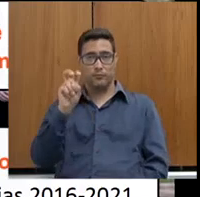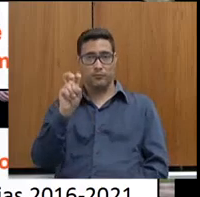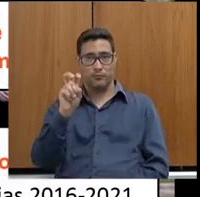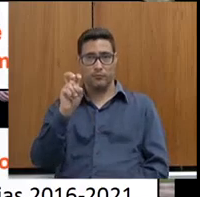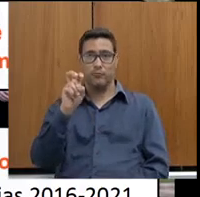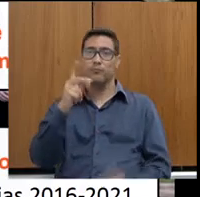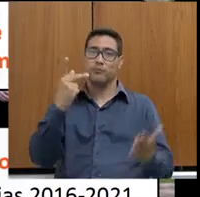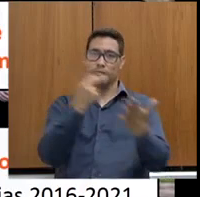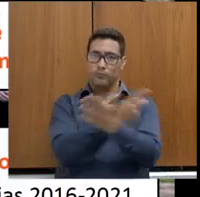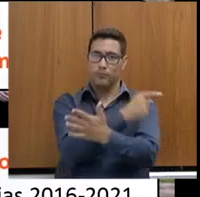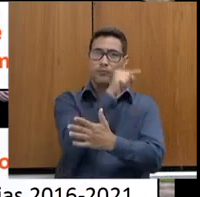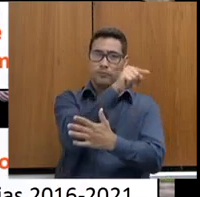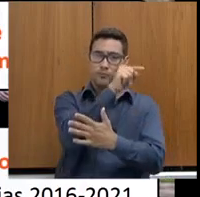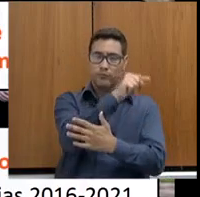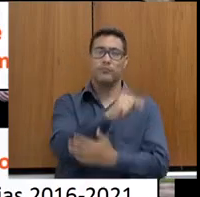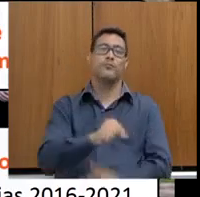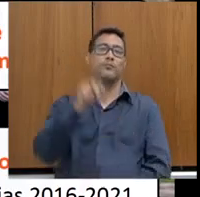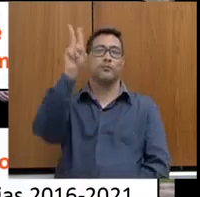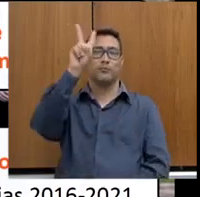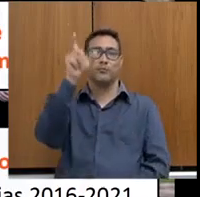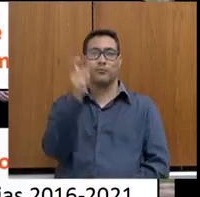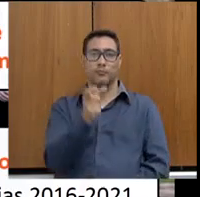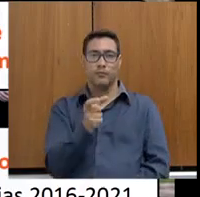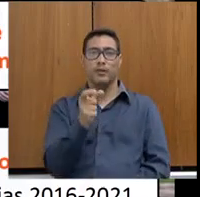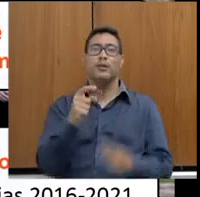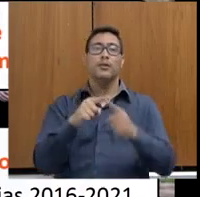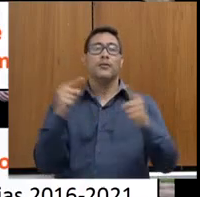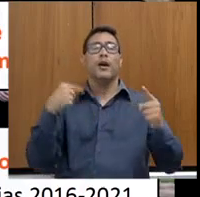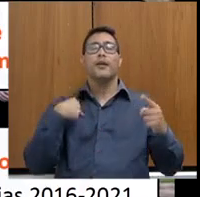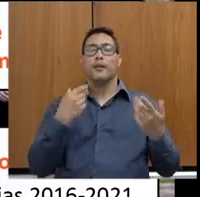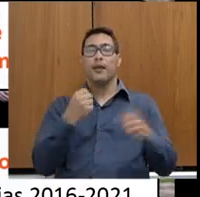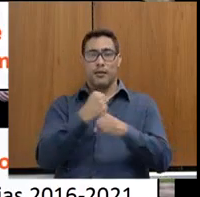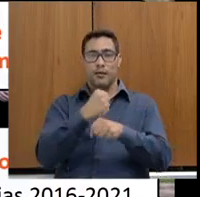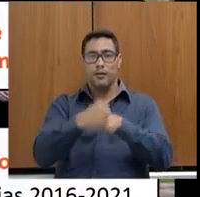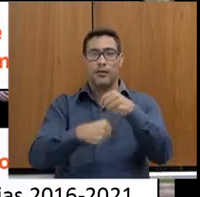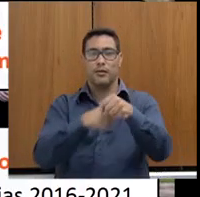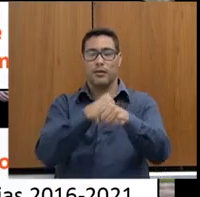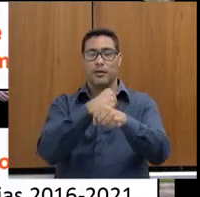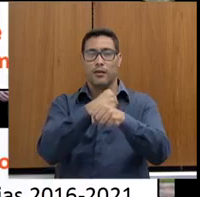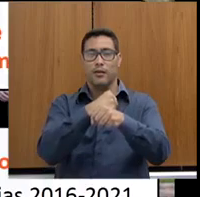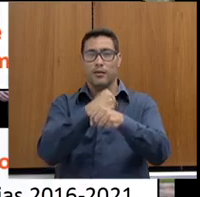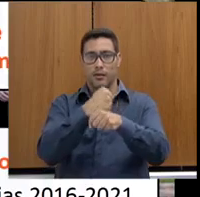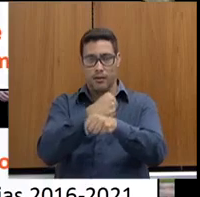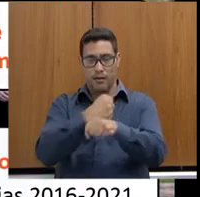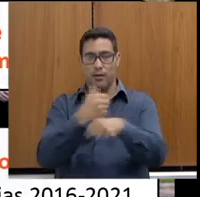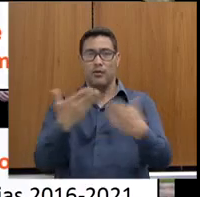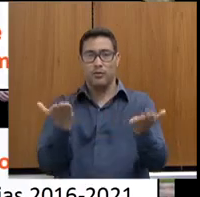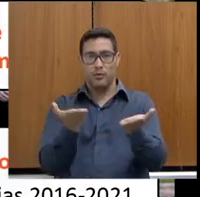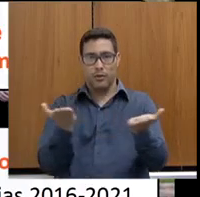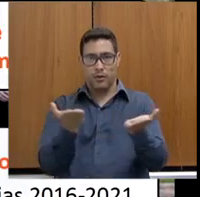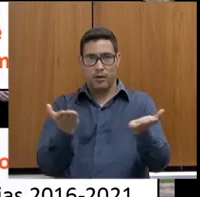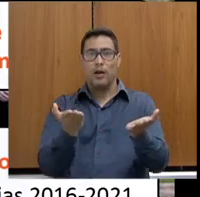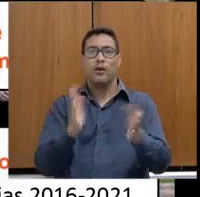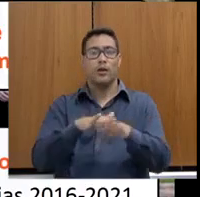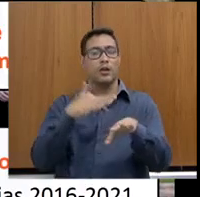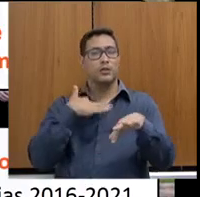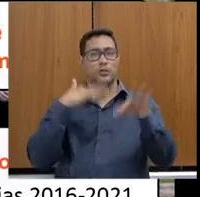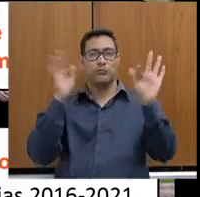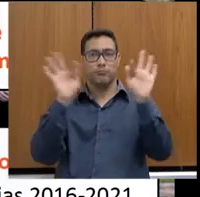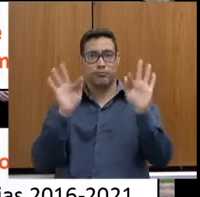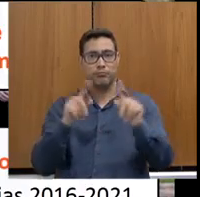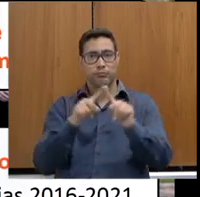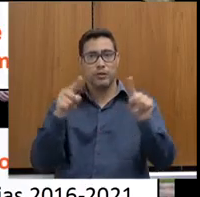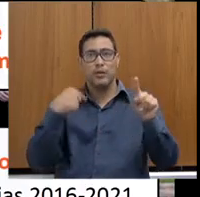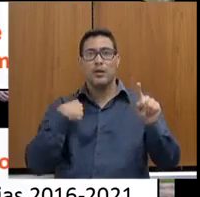operação de sucesso em Varginha. E esse ano, infelizmente, mas para a nossa felicidade também, por mais paradoxal que isso possa ser,